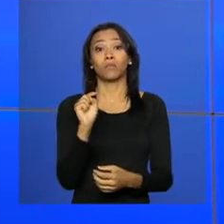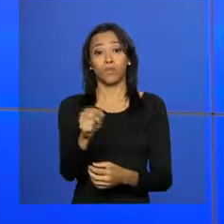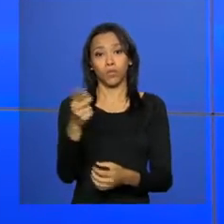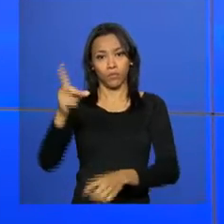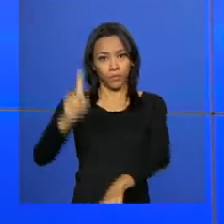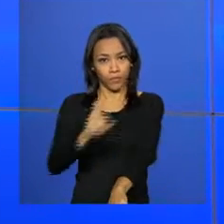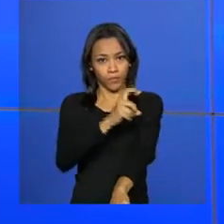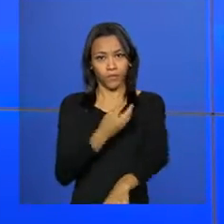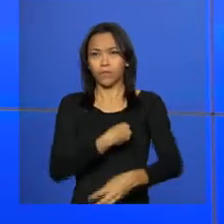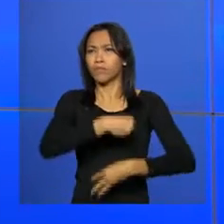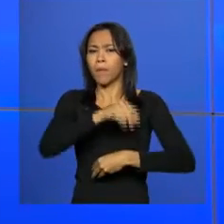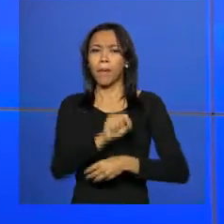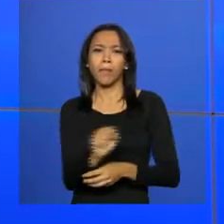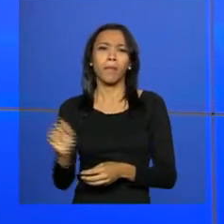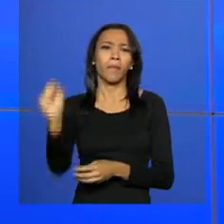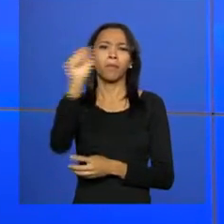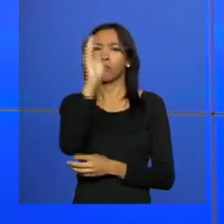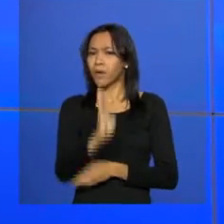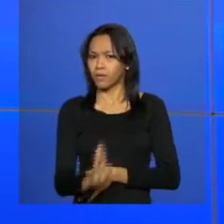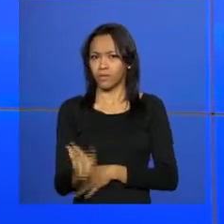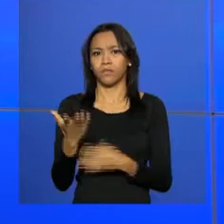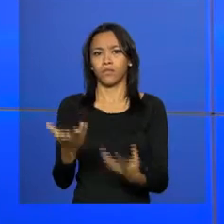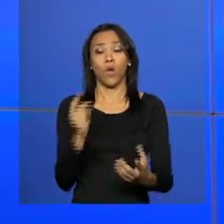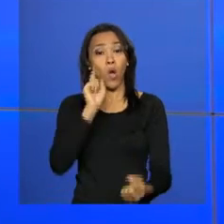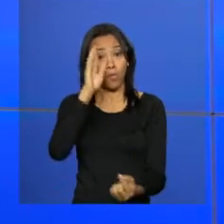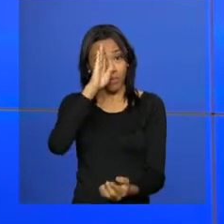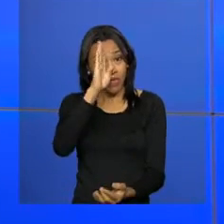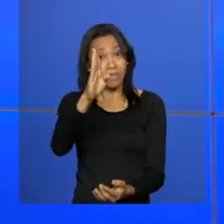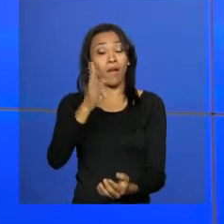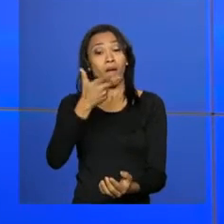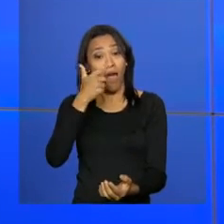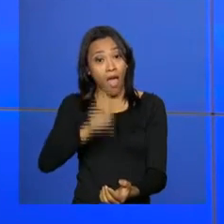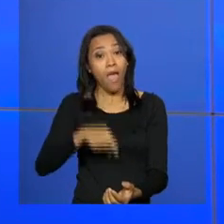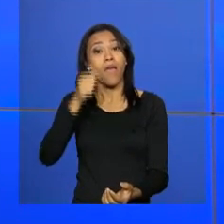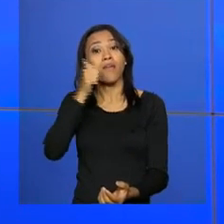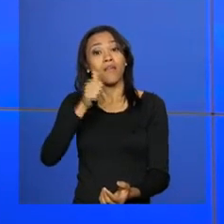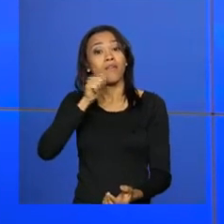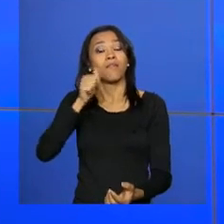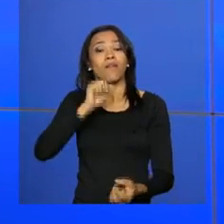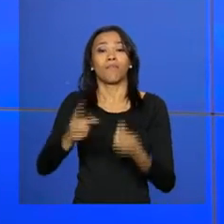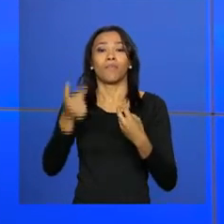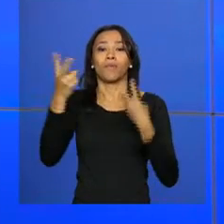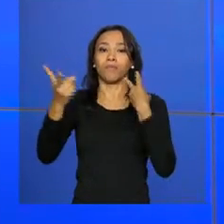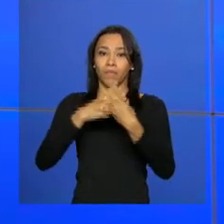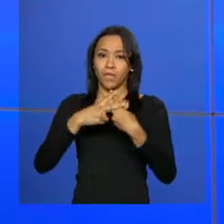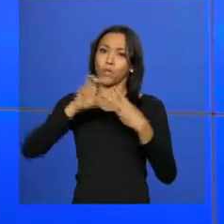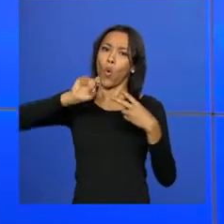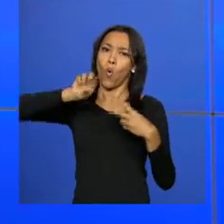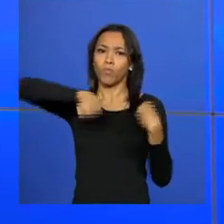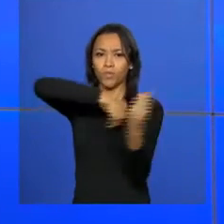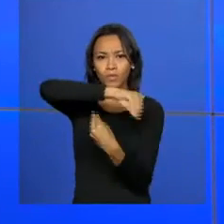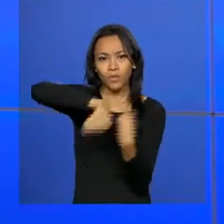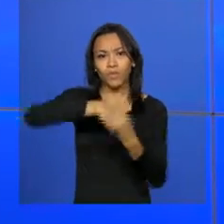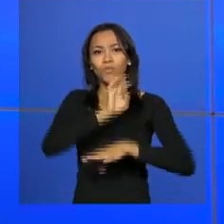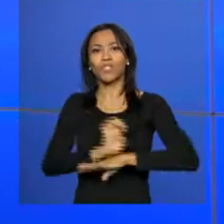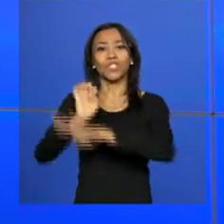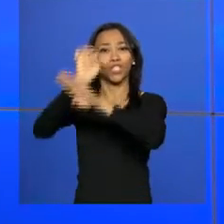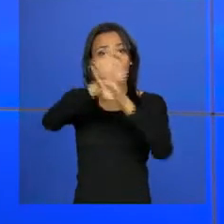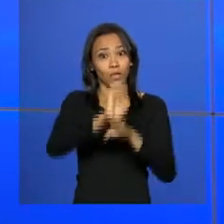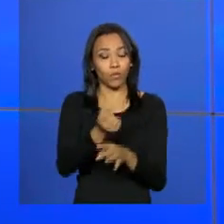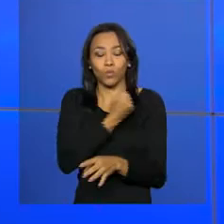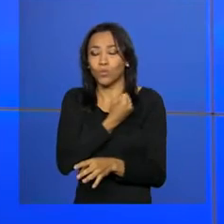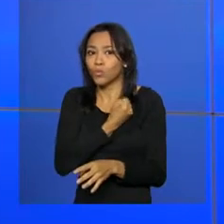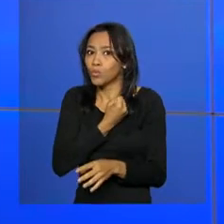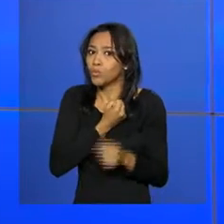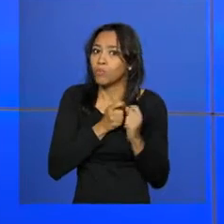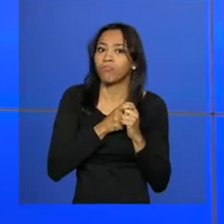unidades prisionais de todo o país. A prioridade será para as penitenciárias femininas ou mistas dos estados com o maior